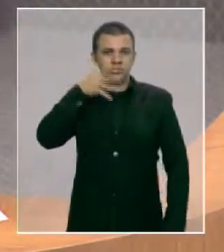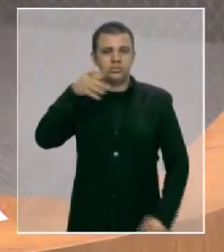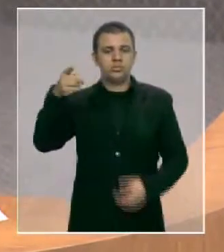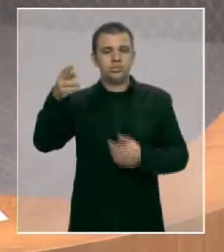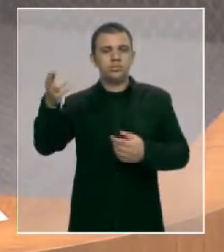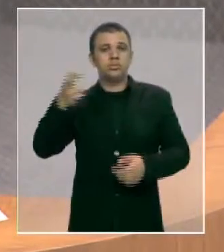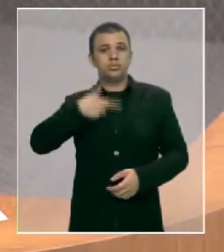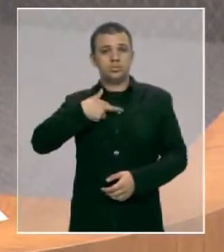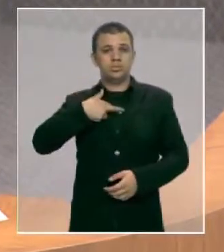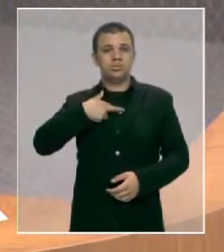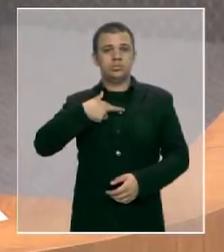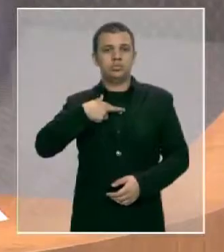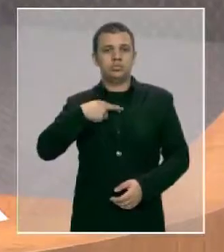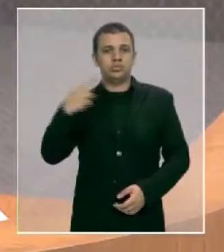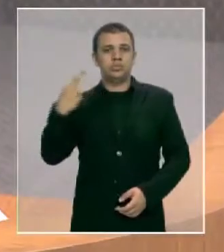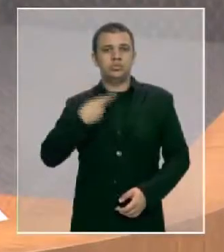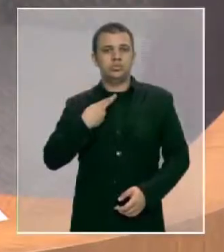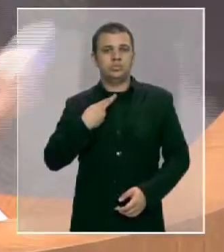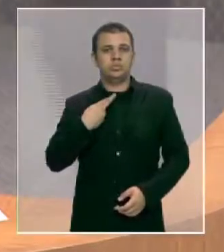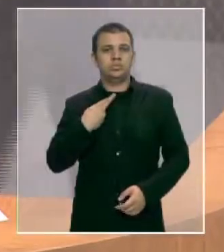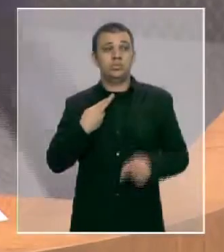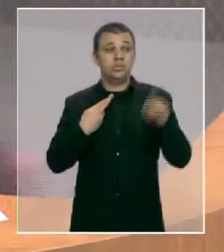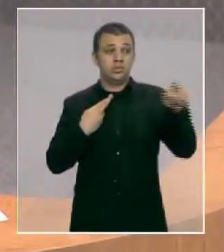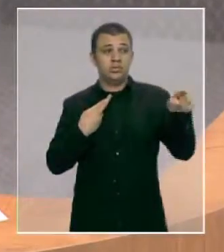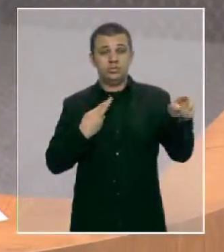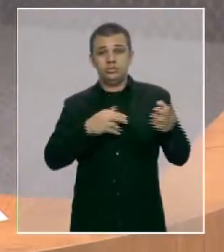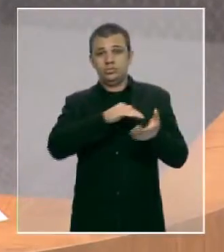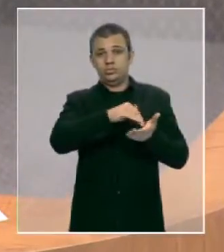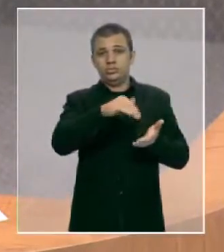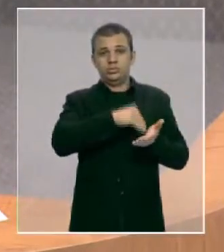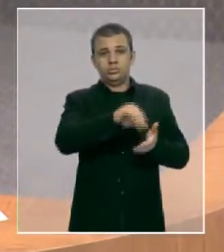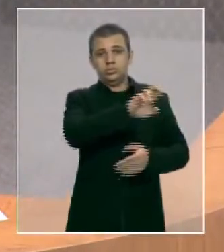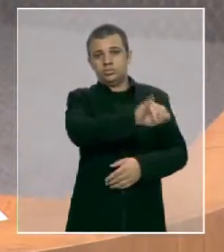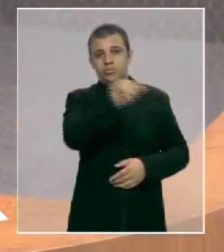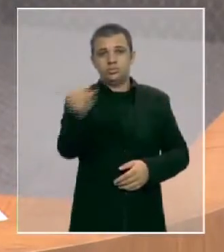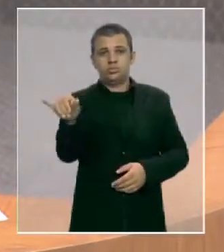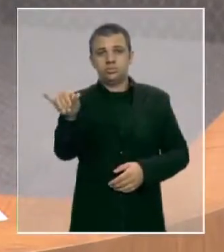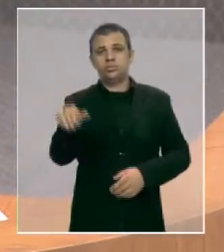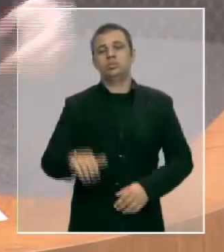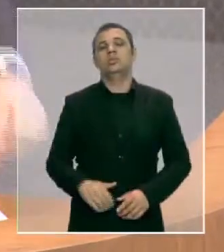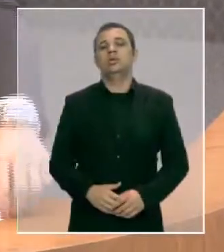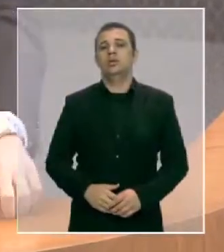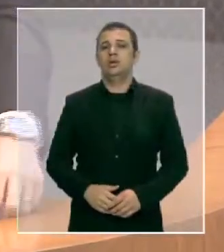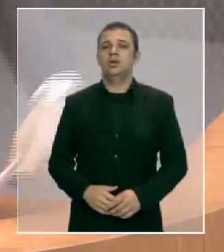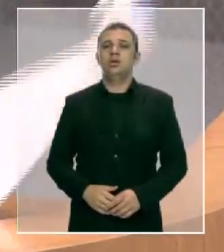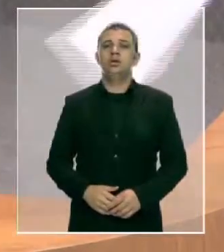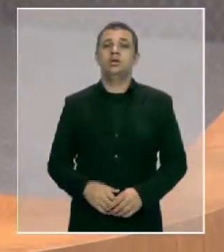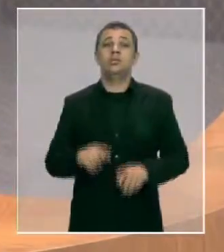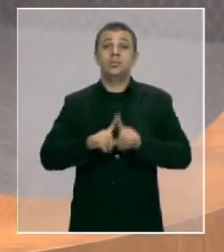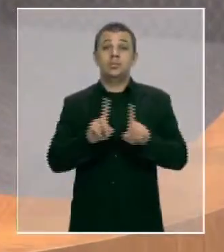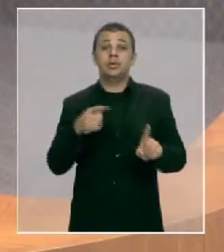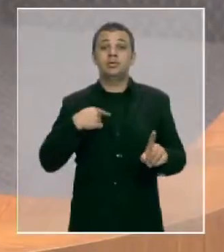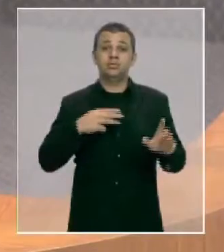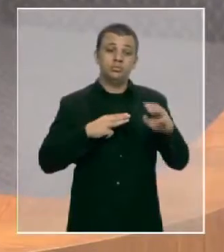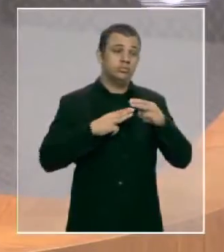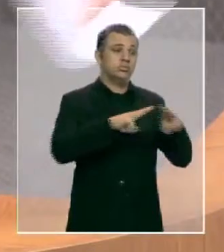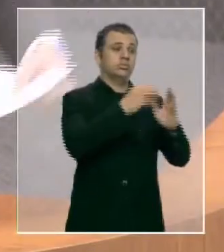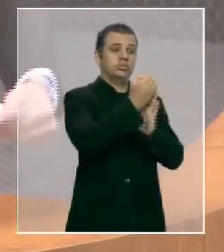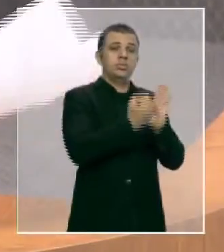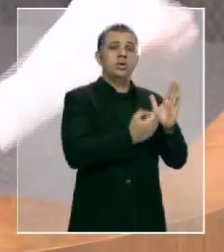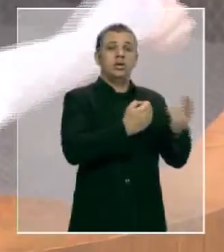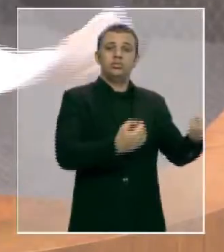responder o que a secretária falou para ele. Mas eu mandei um ofício, por a secretária não